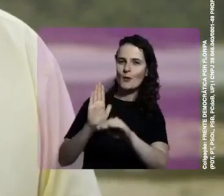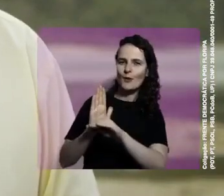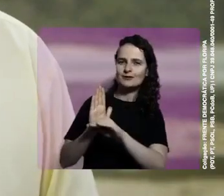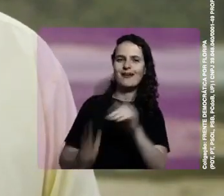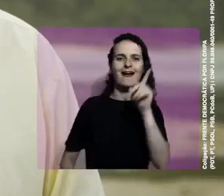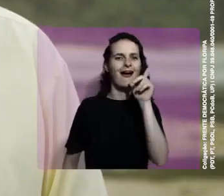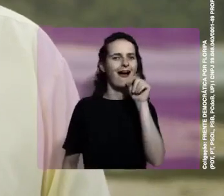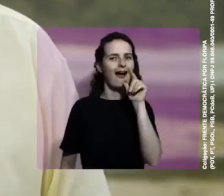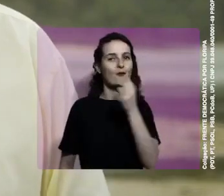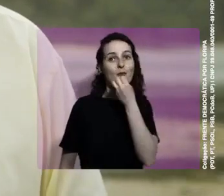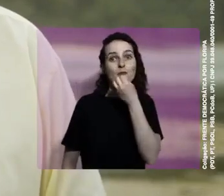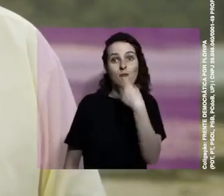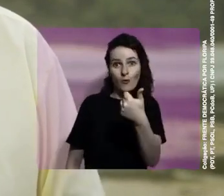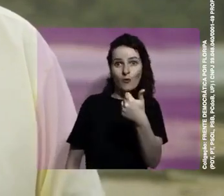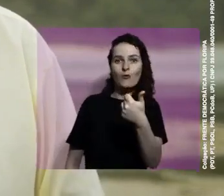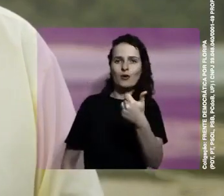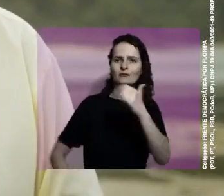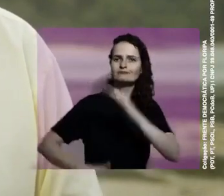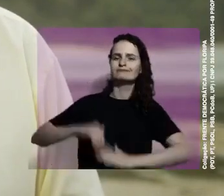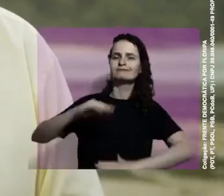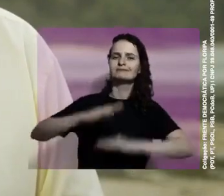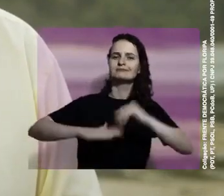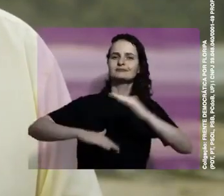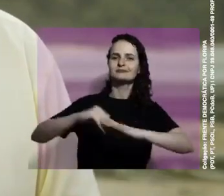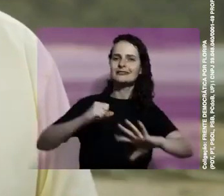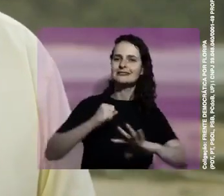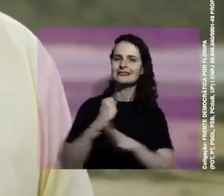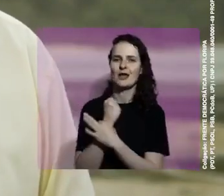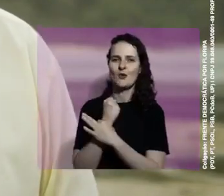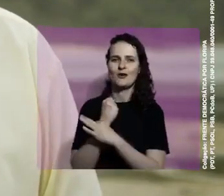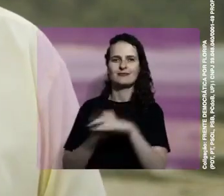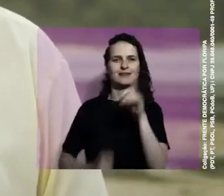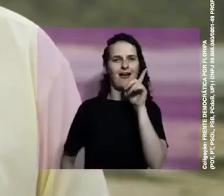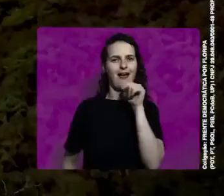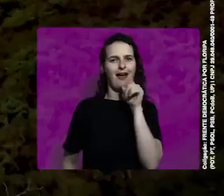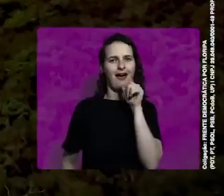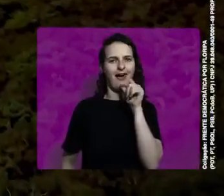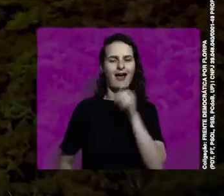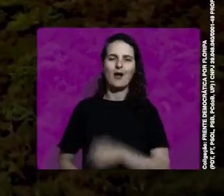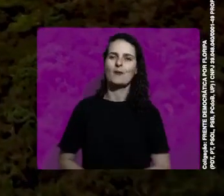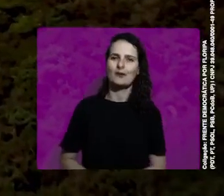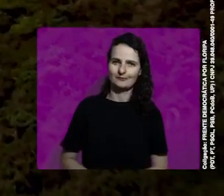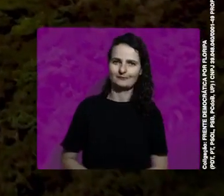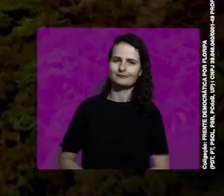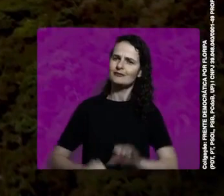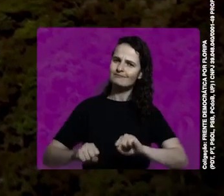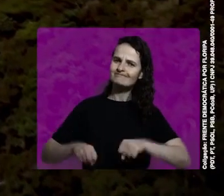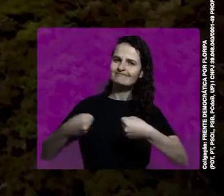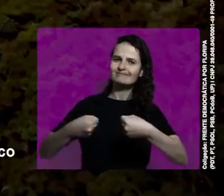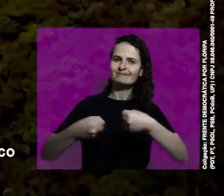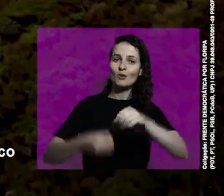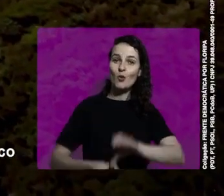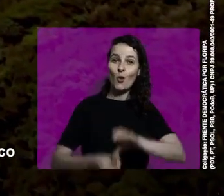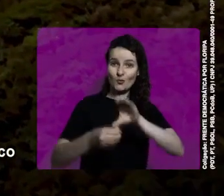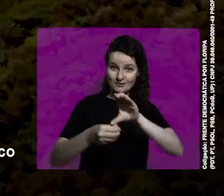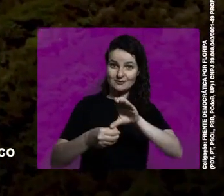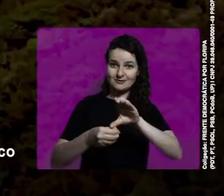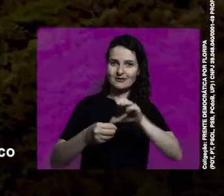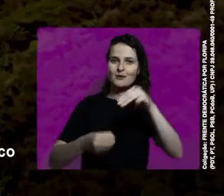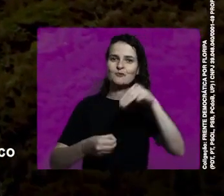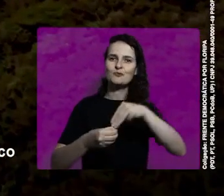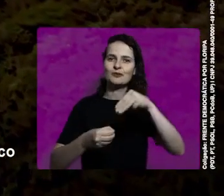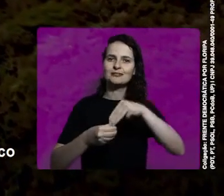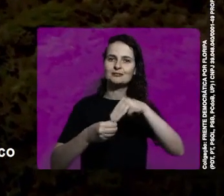programa Água Boa, vamos colocar em prática um plano de segurança hídrica. Para isso, iremos reforçar o trabalho do Conselho